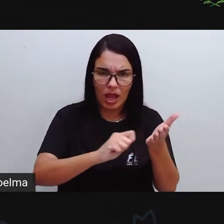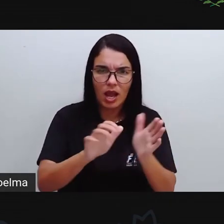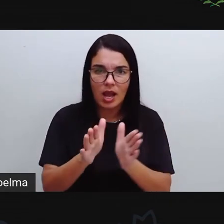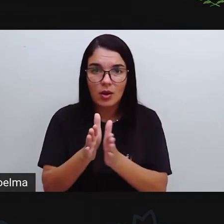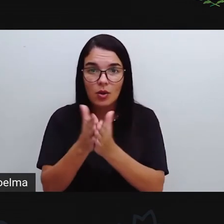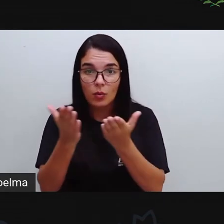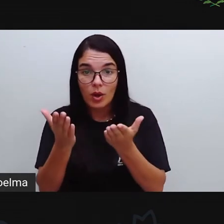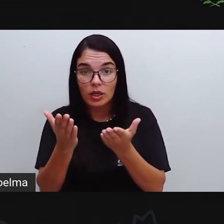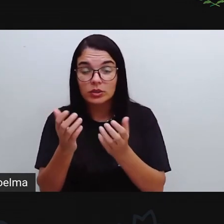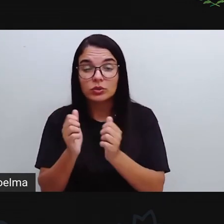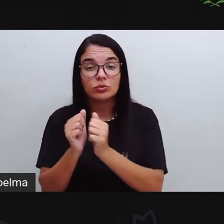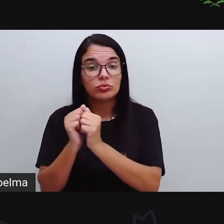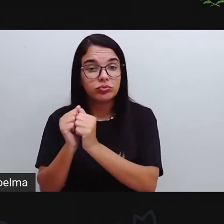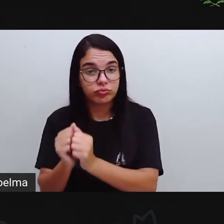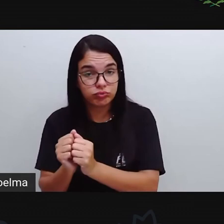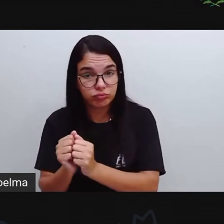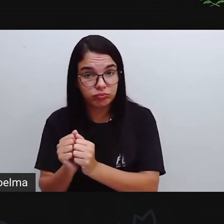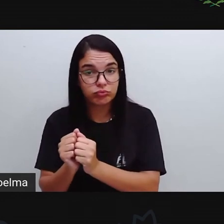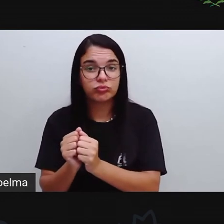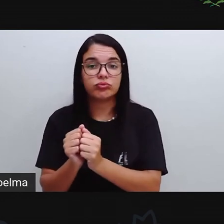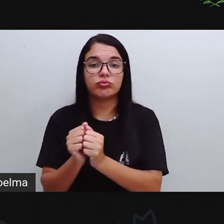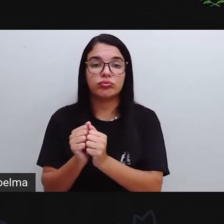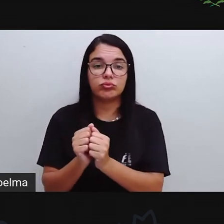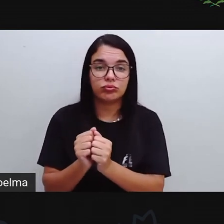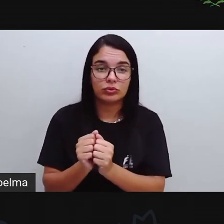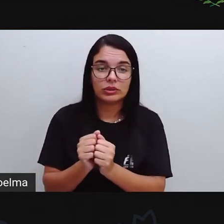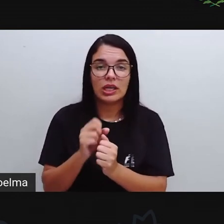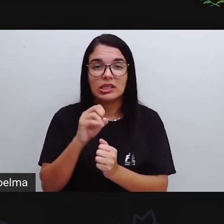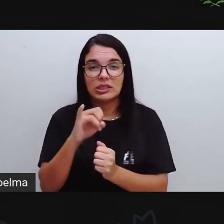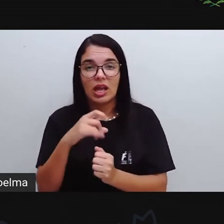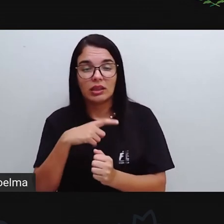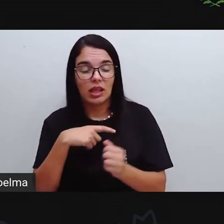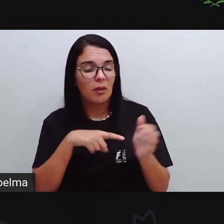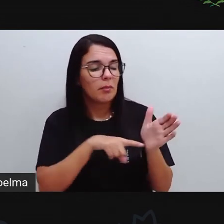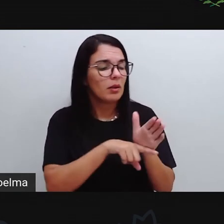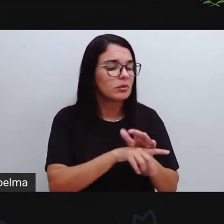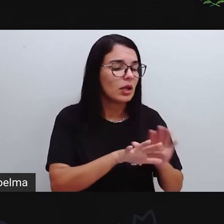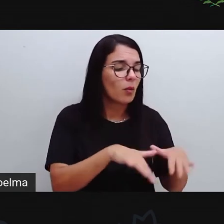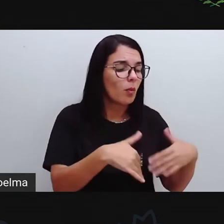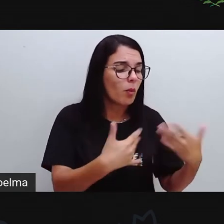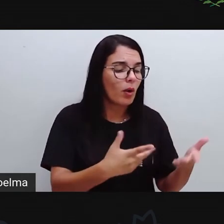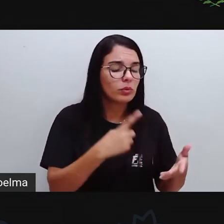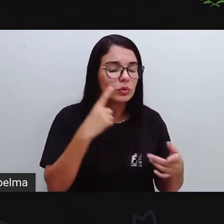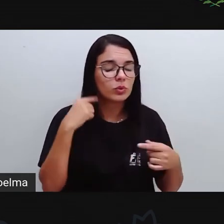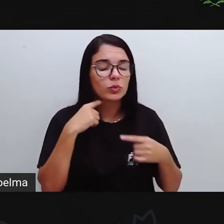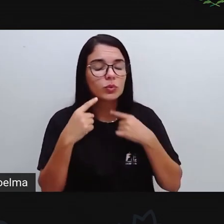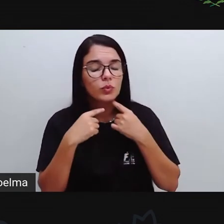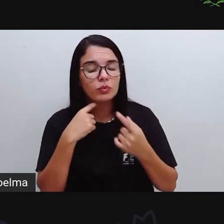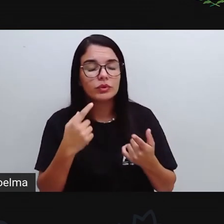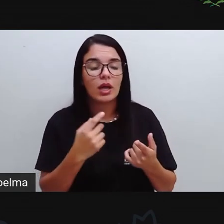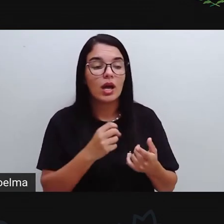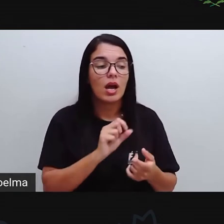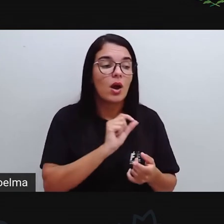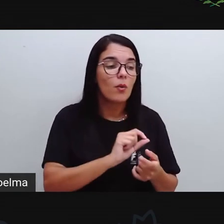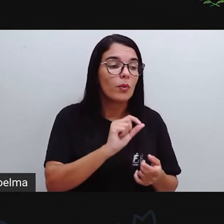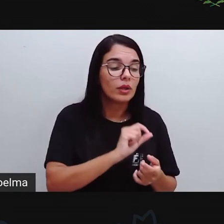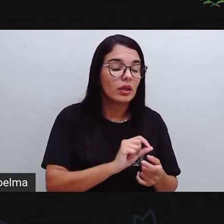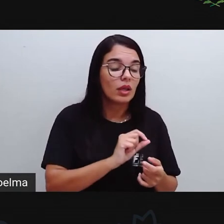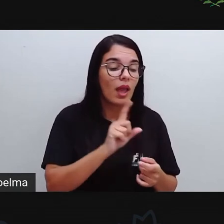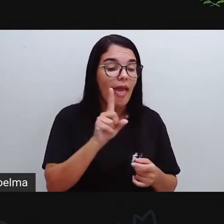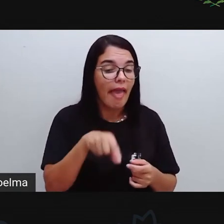vocês, anote lá qual foi a questão, vocês sentiram dúvida, qual foi a dúvida, né, em relação